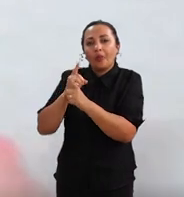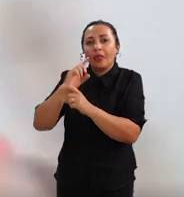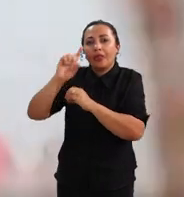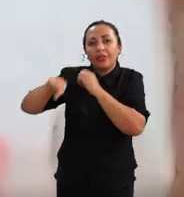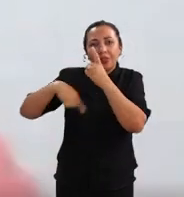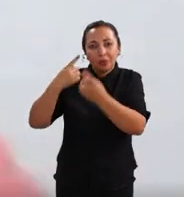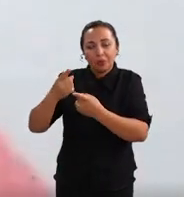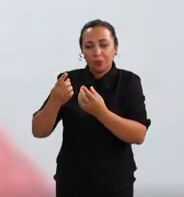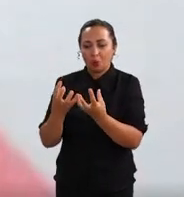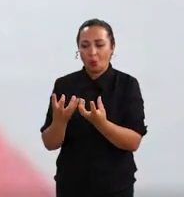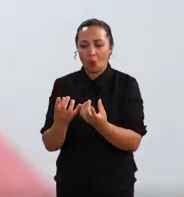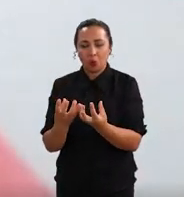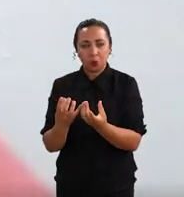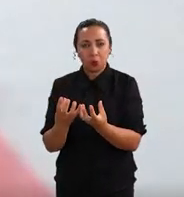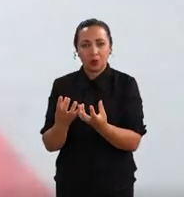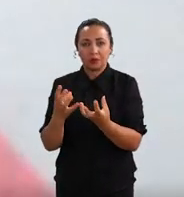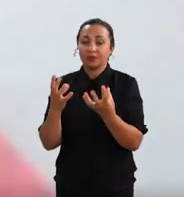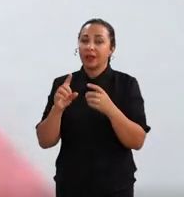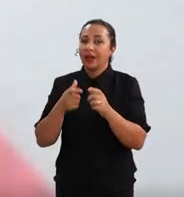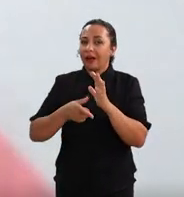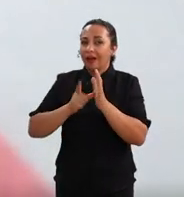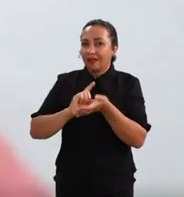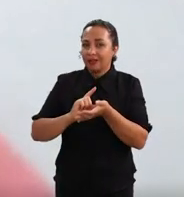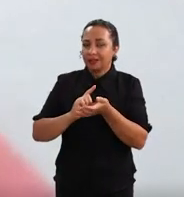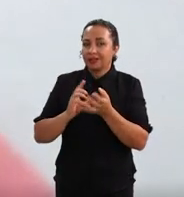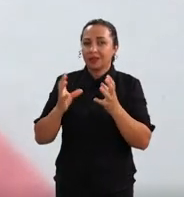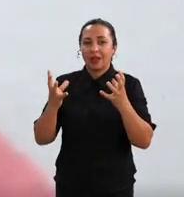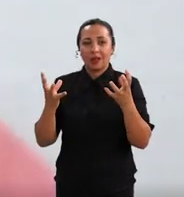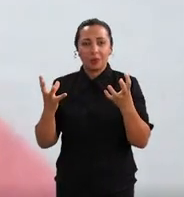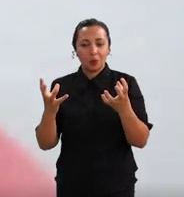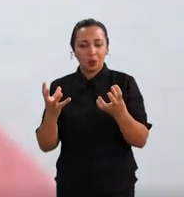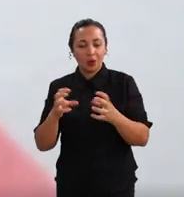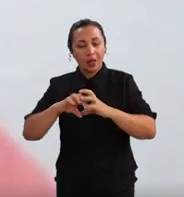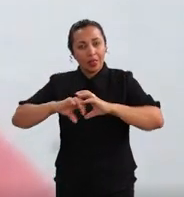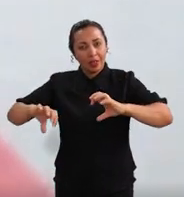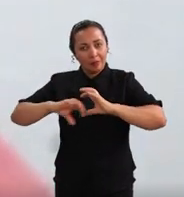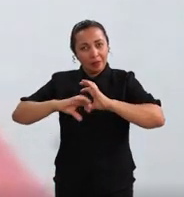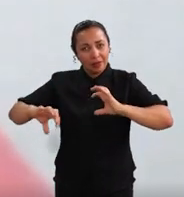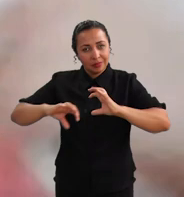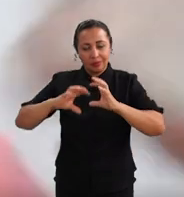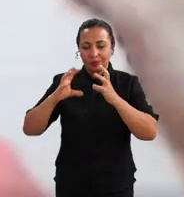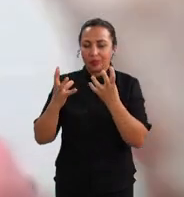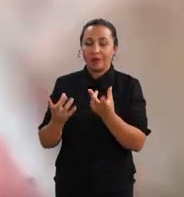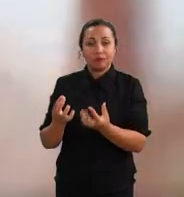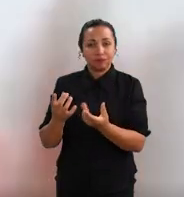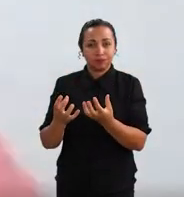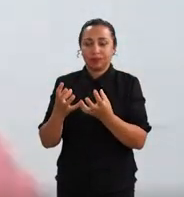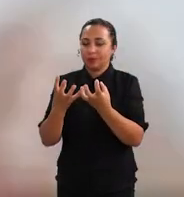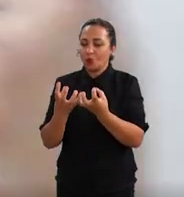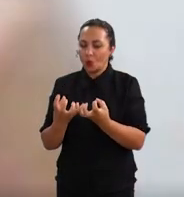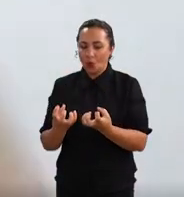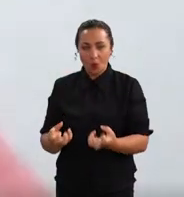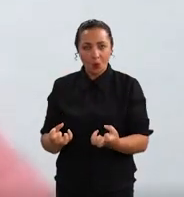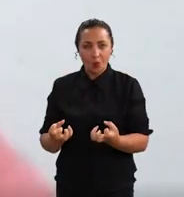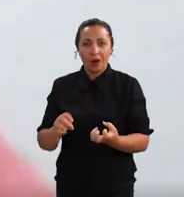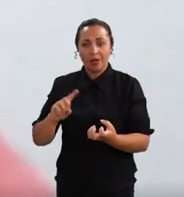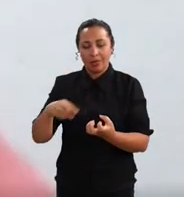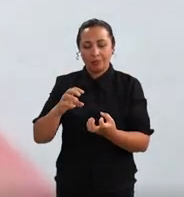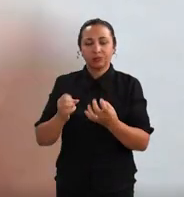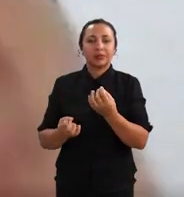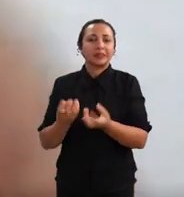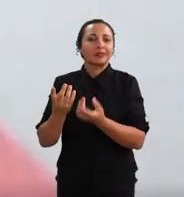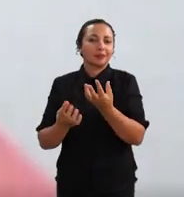depois do processo da torra, lembrando que antes da torra tem a parte da fermentação, tem a parte da